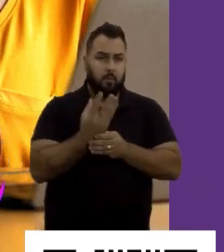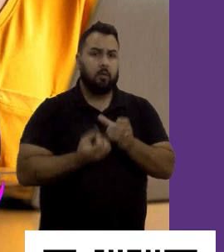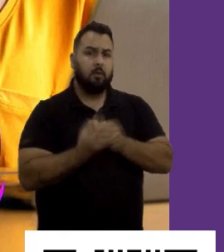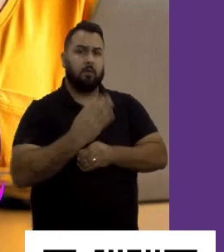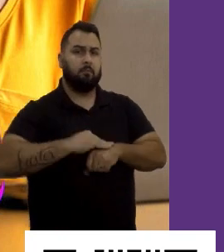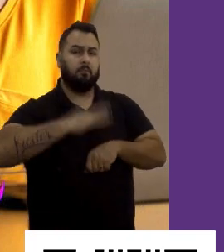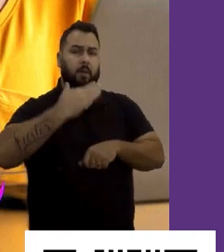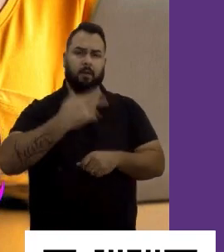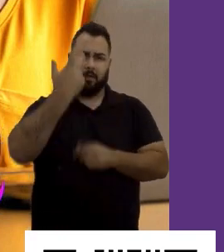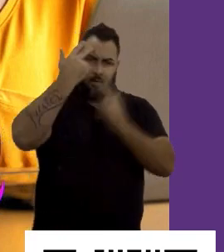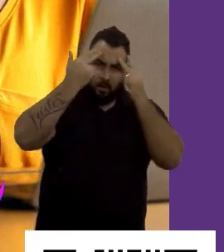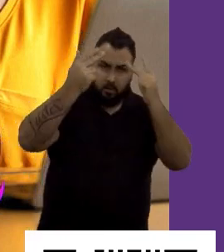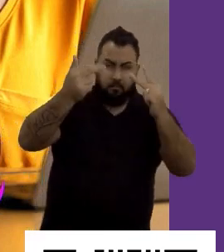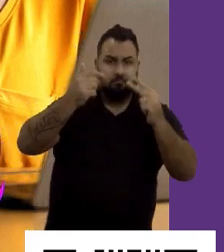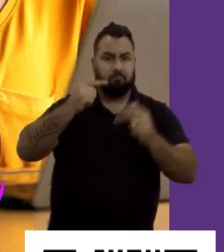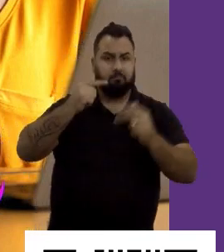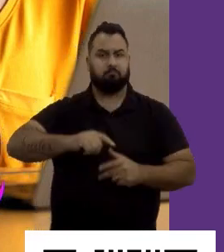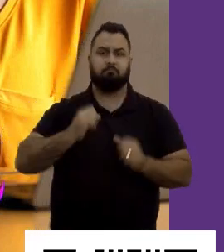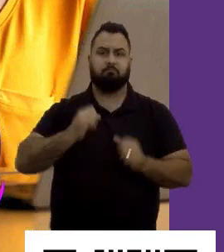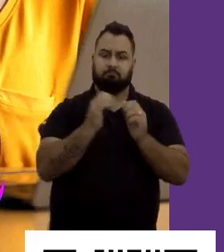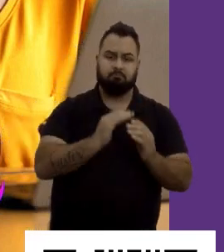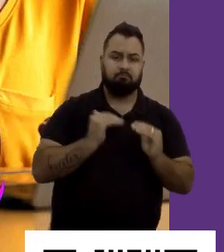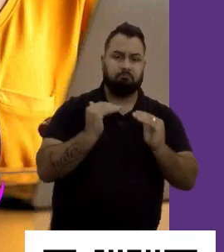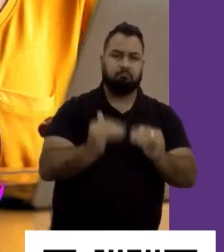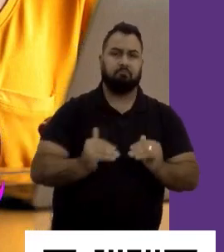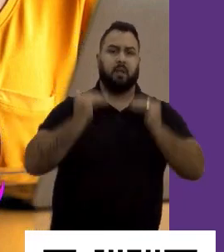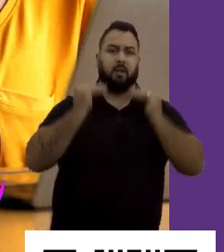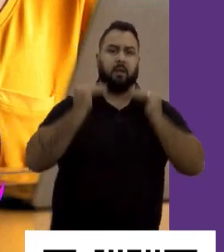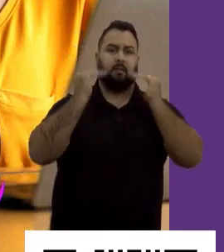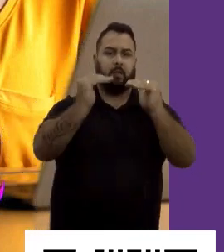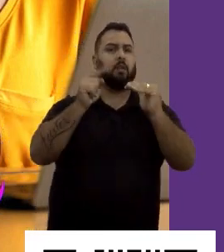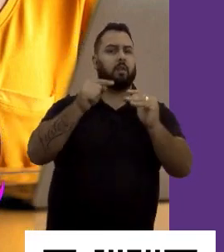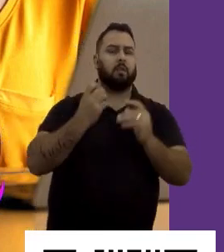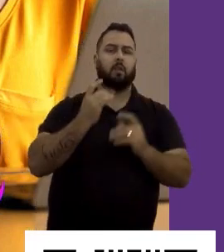E você vai potencializar dando o quê? Resultado para a organização.